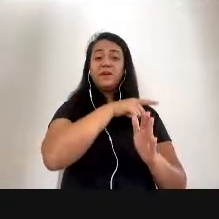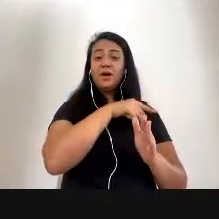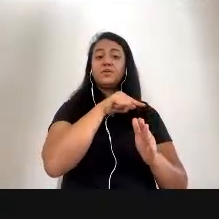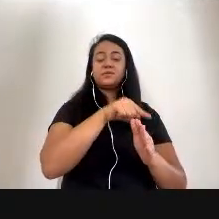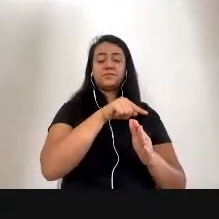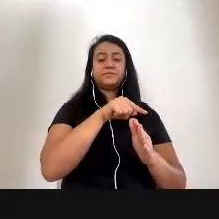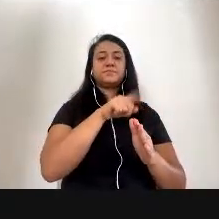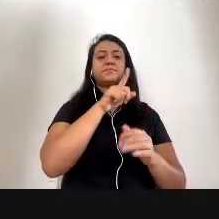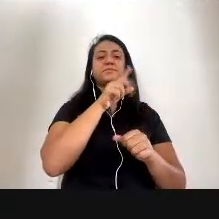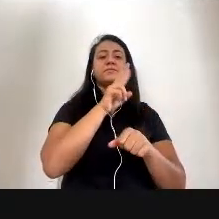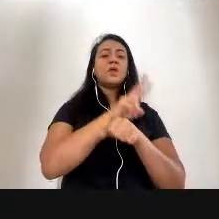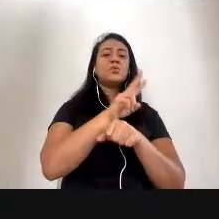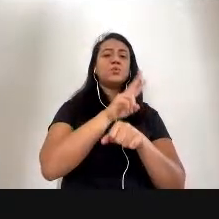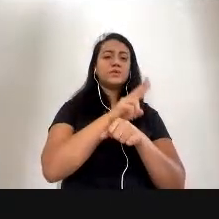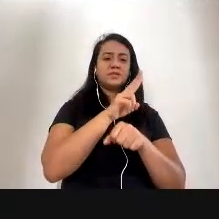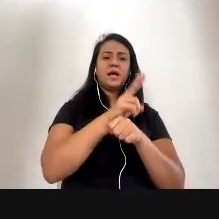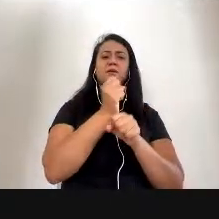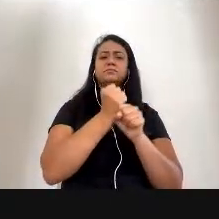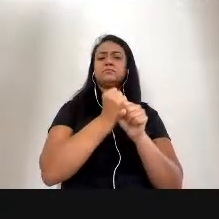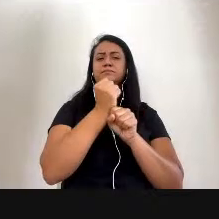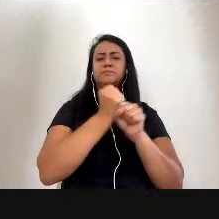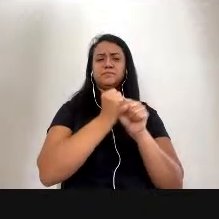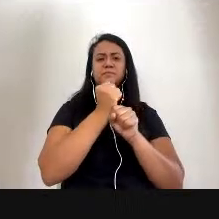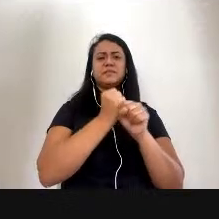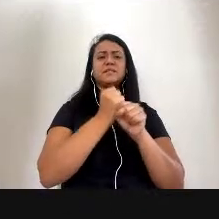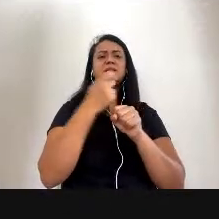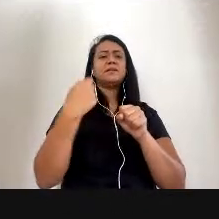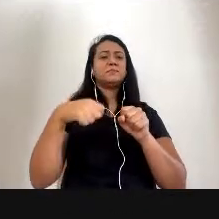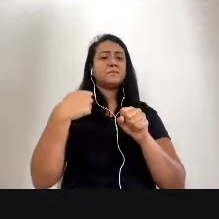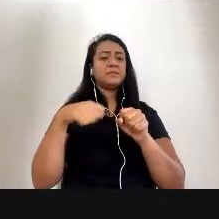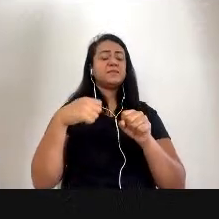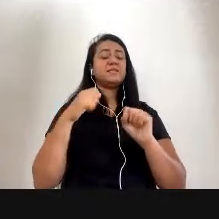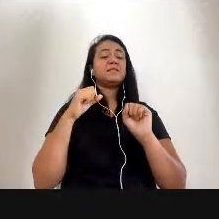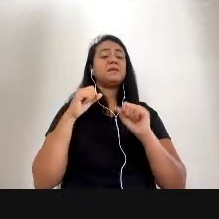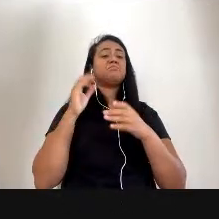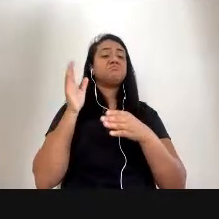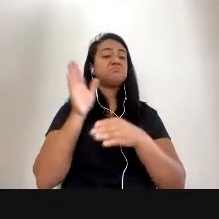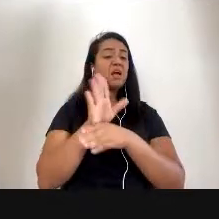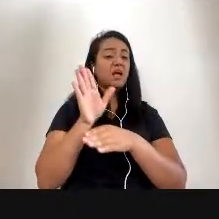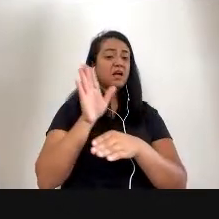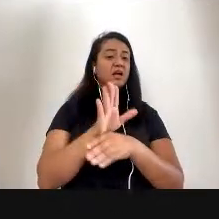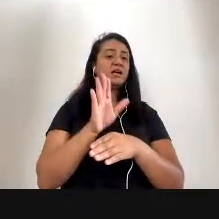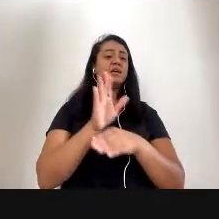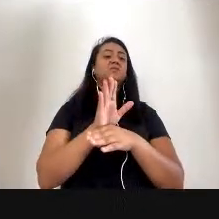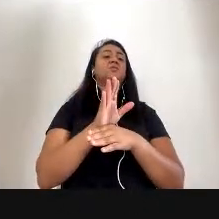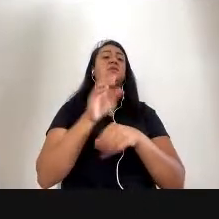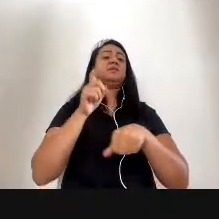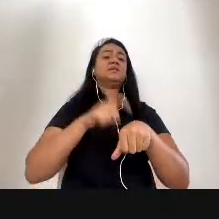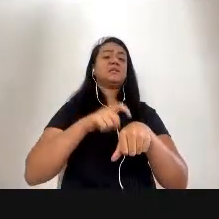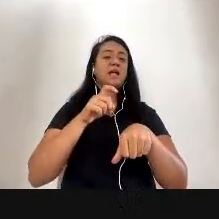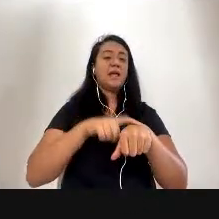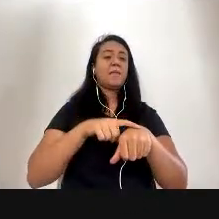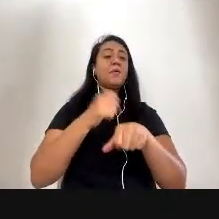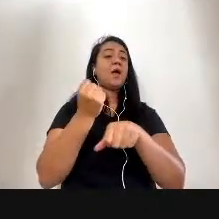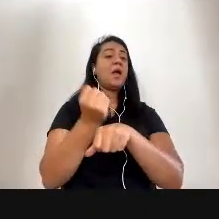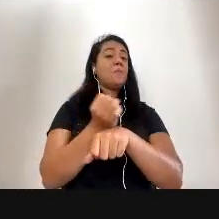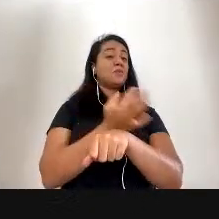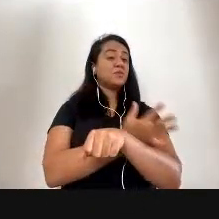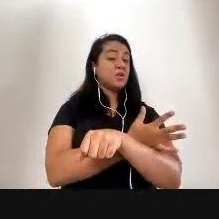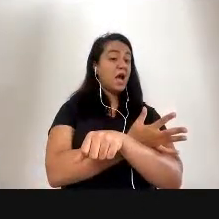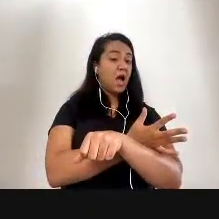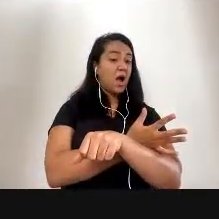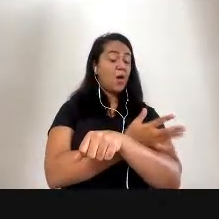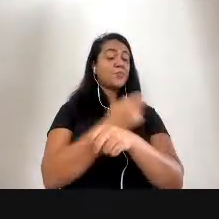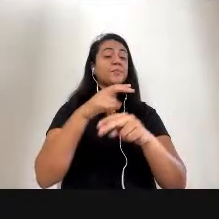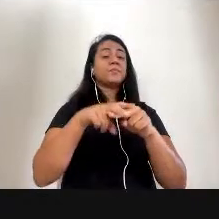um projeto de longo prazo e requer investimento de energia e de tempo. O cuidado exige disponibilidade emocional, por isso